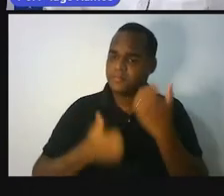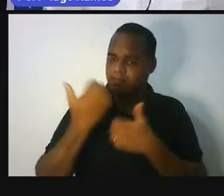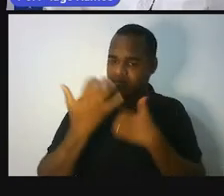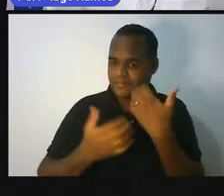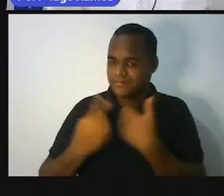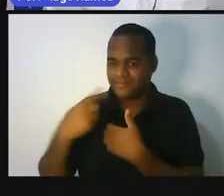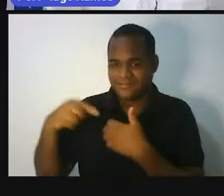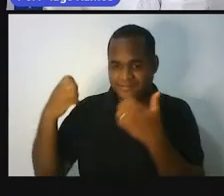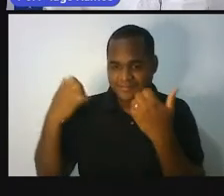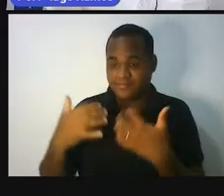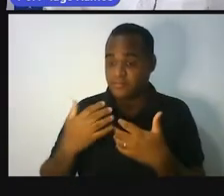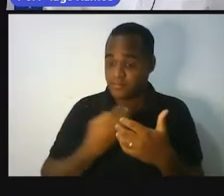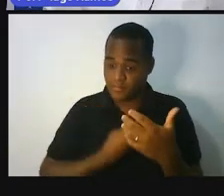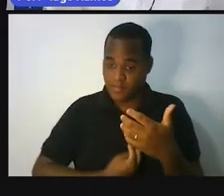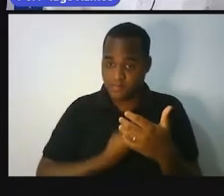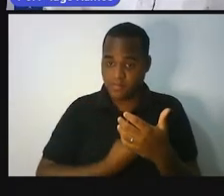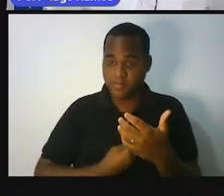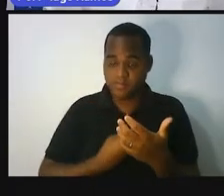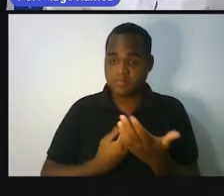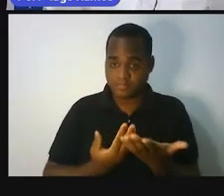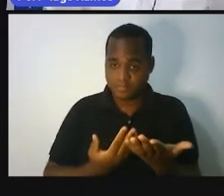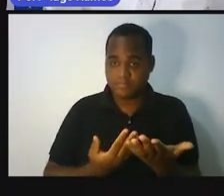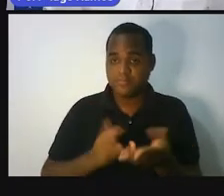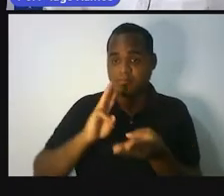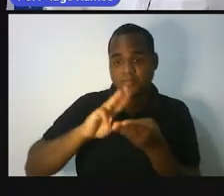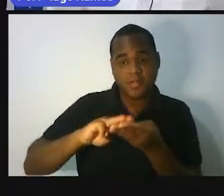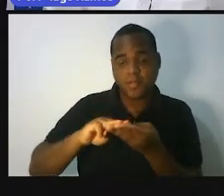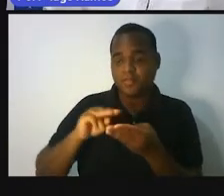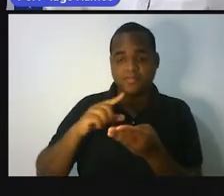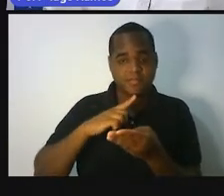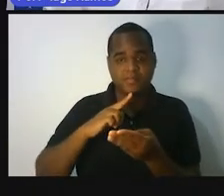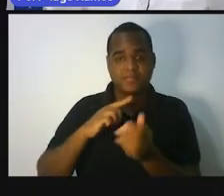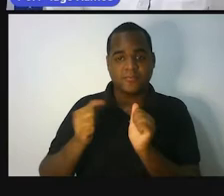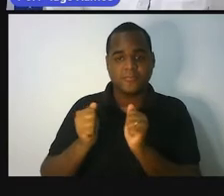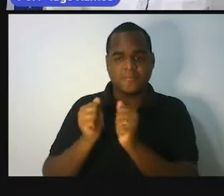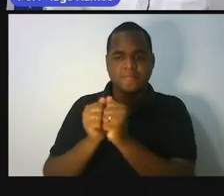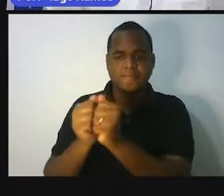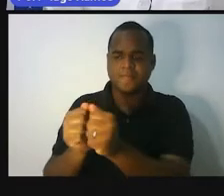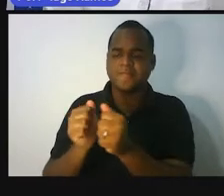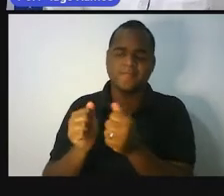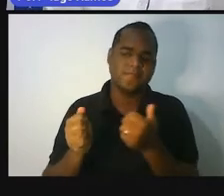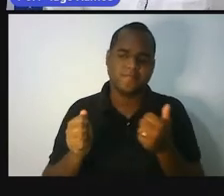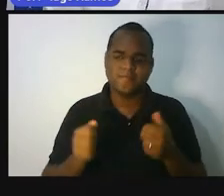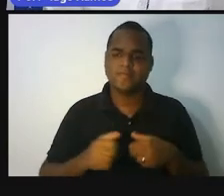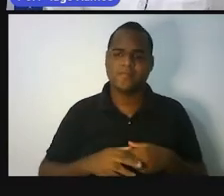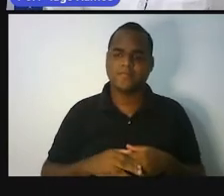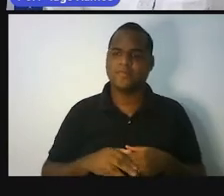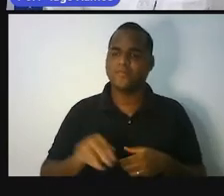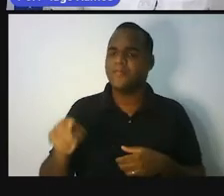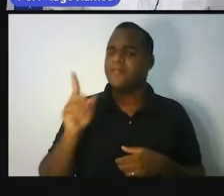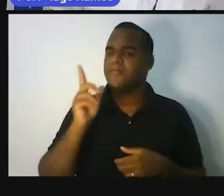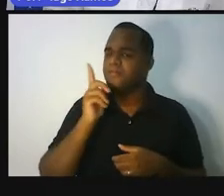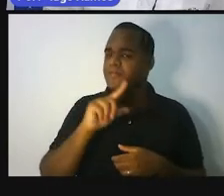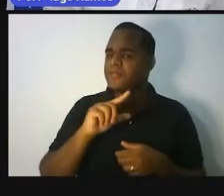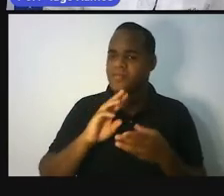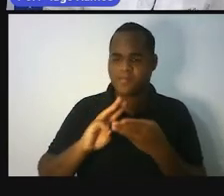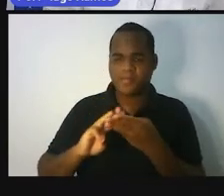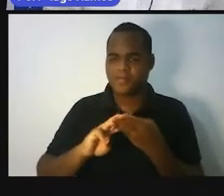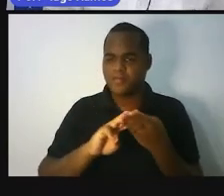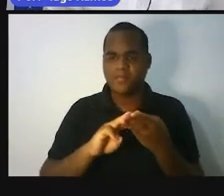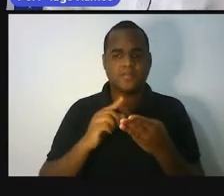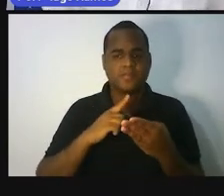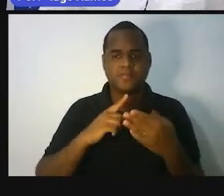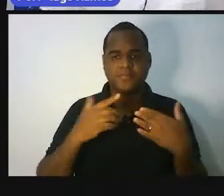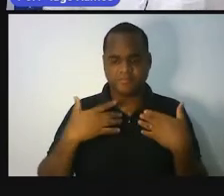ser humano passou a existir, a matemática esteve com ele. Mas como ele colocou essa matemática pra fora